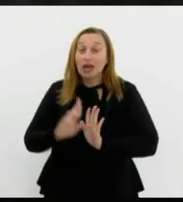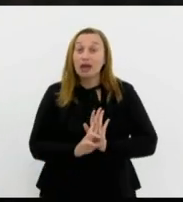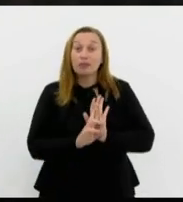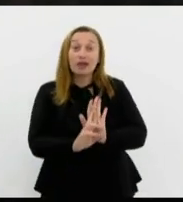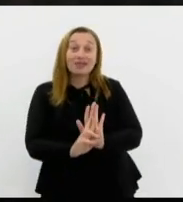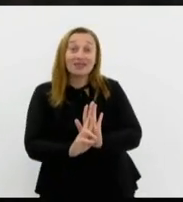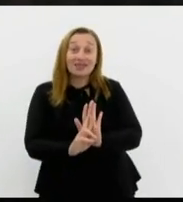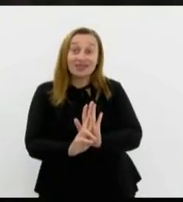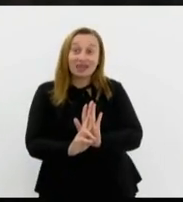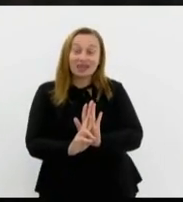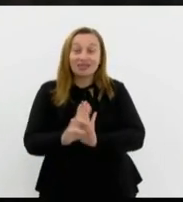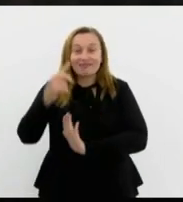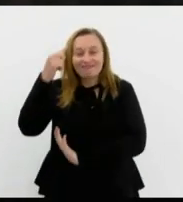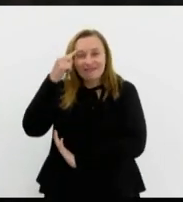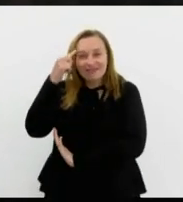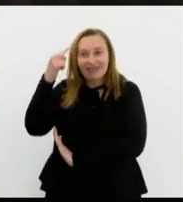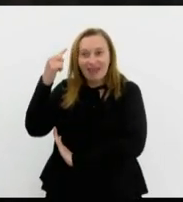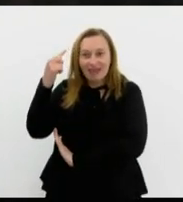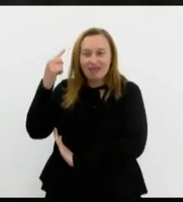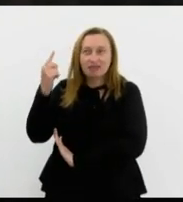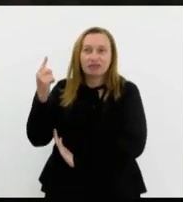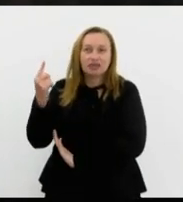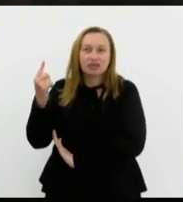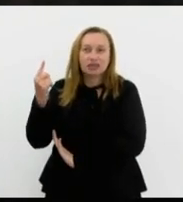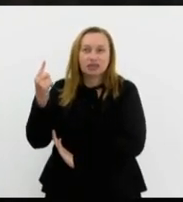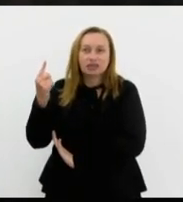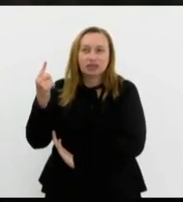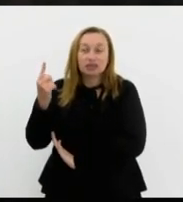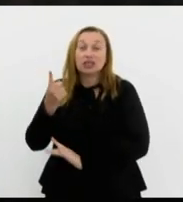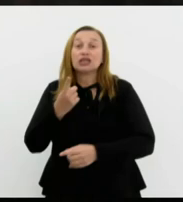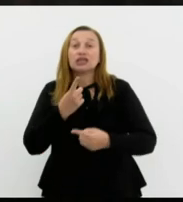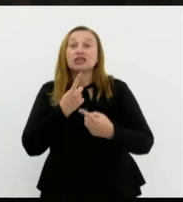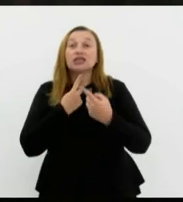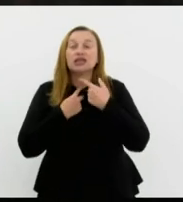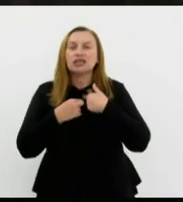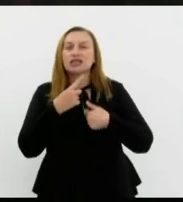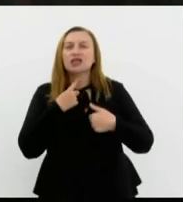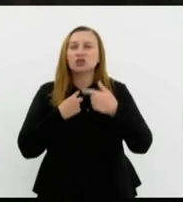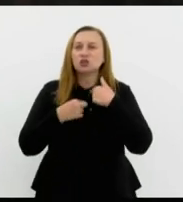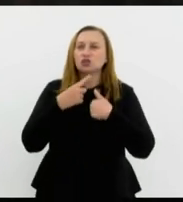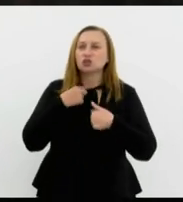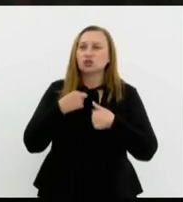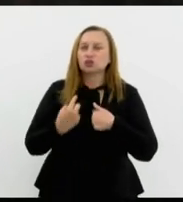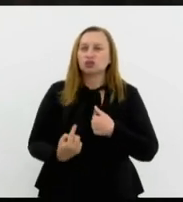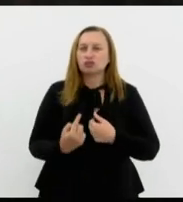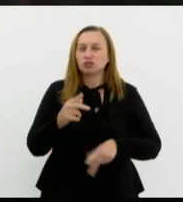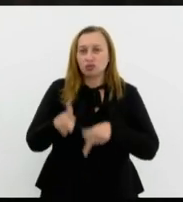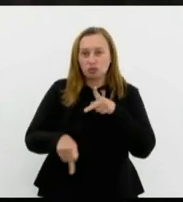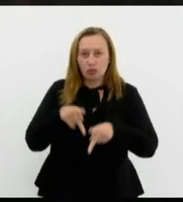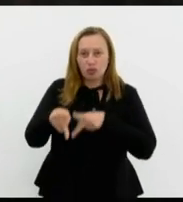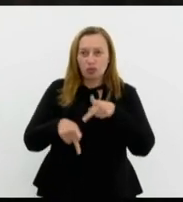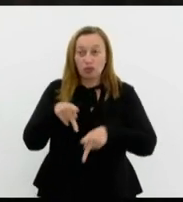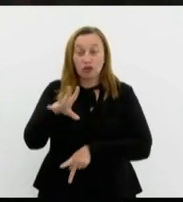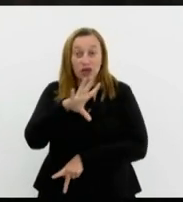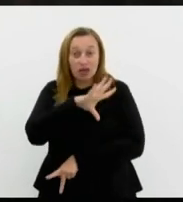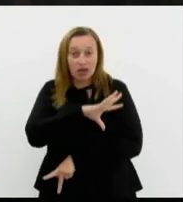e dos anseios de um povo que ama os